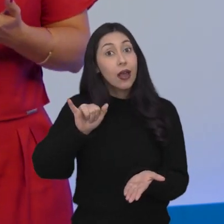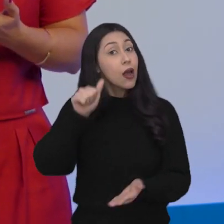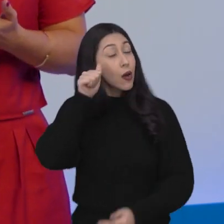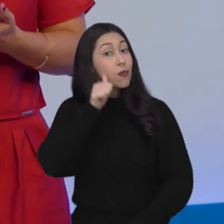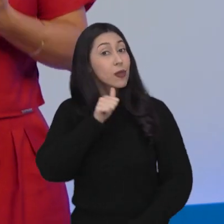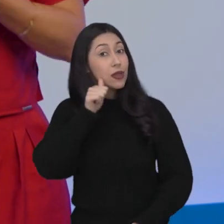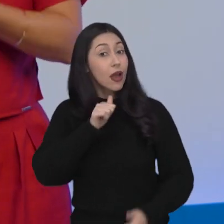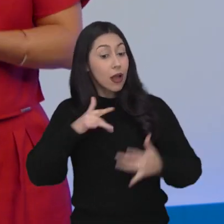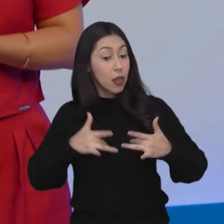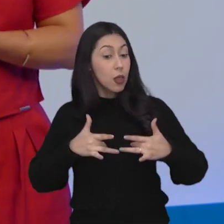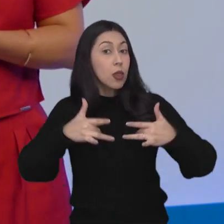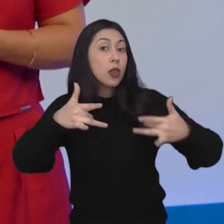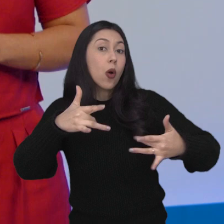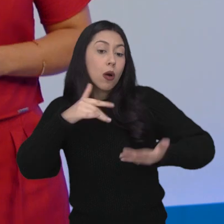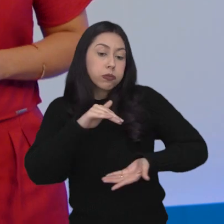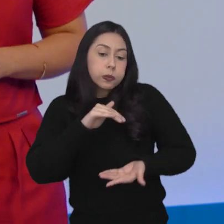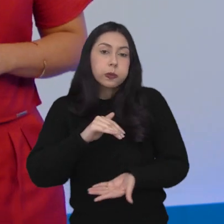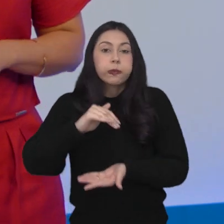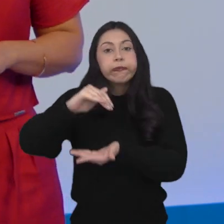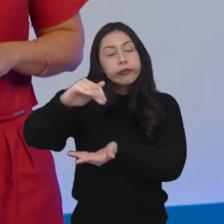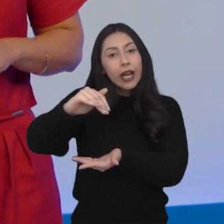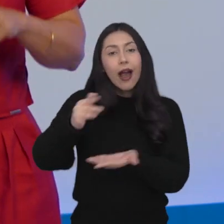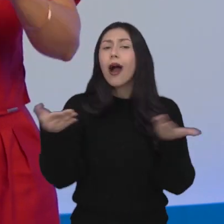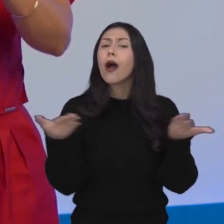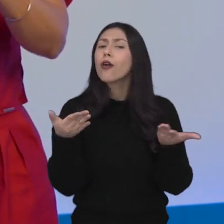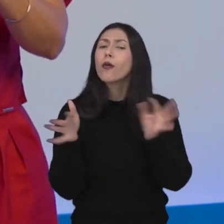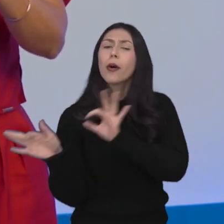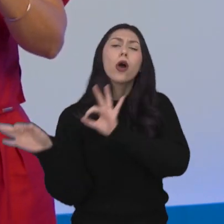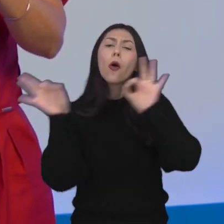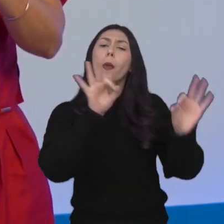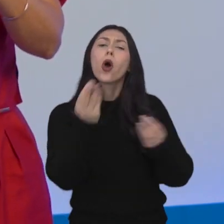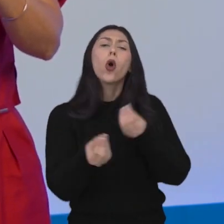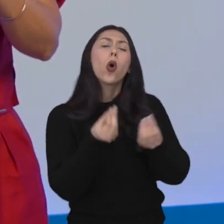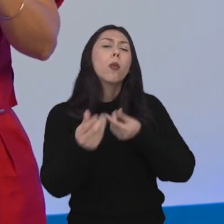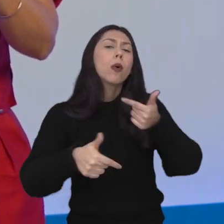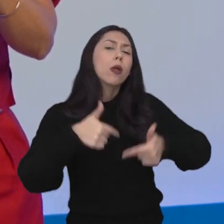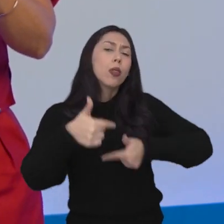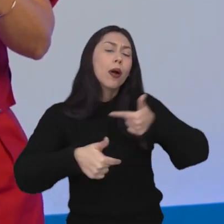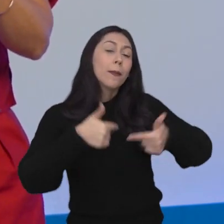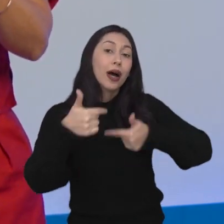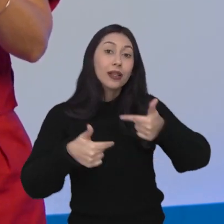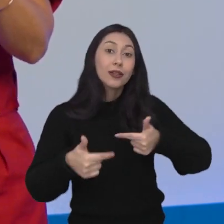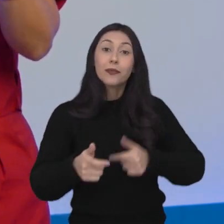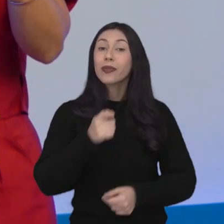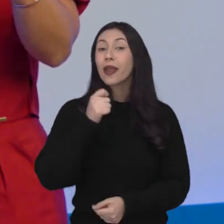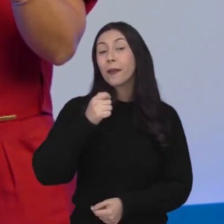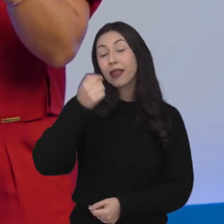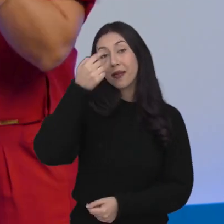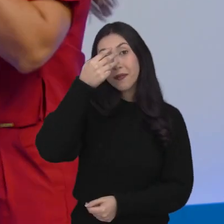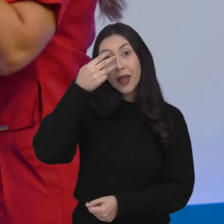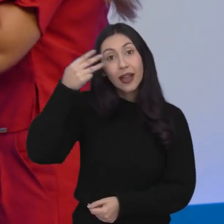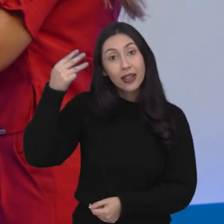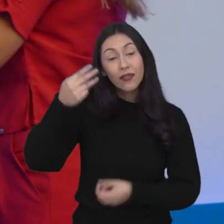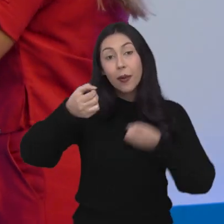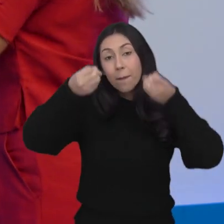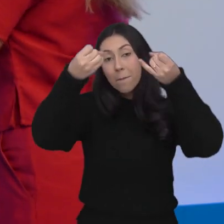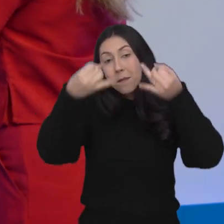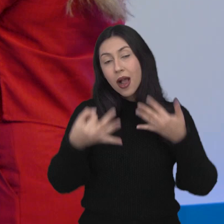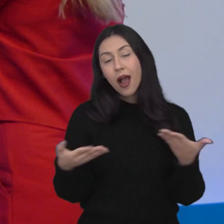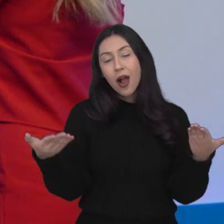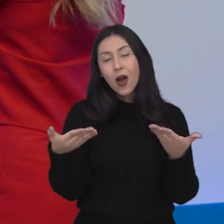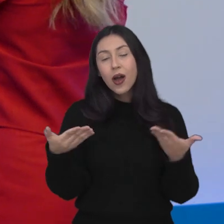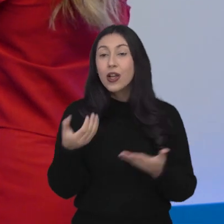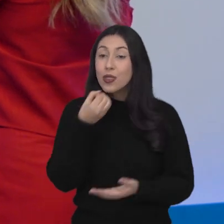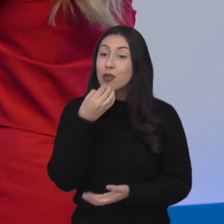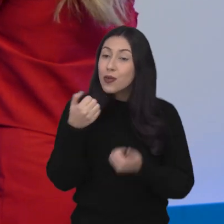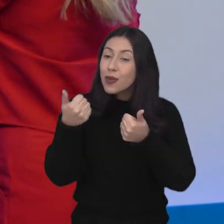mulheres que fazem doações para o banco de leite. Então vamos até lá, saber como é que funciona esse trabalho? A repórter Marina Lima